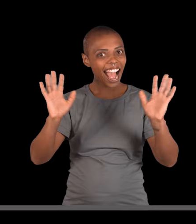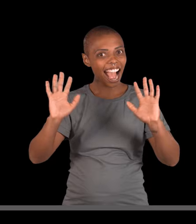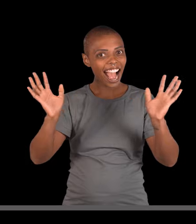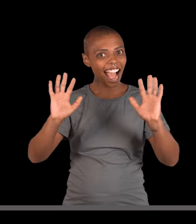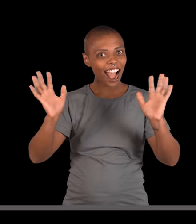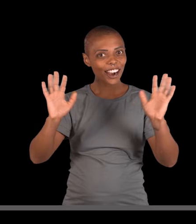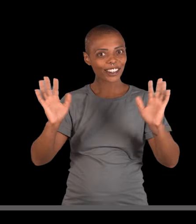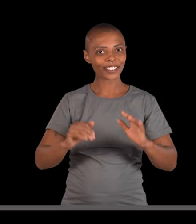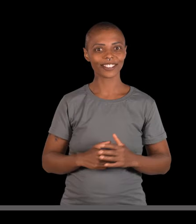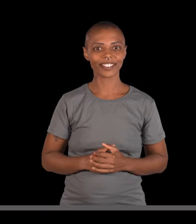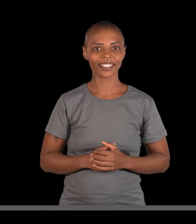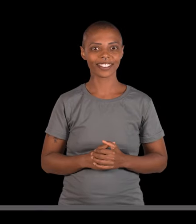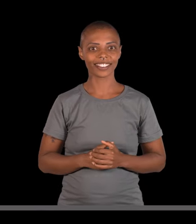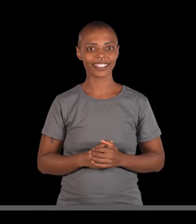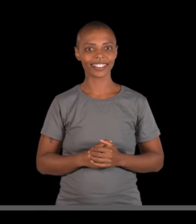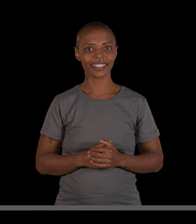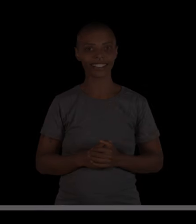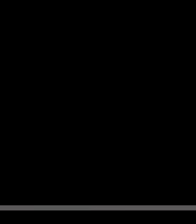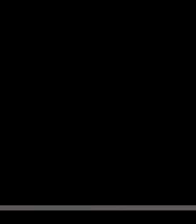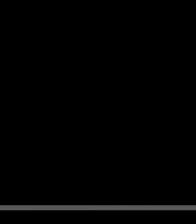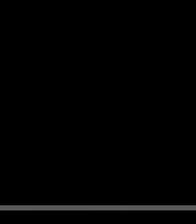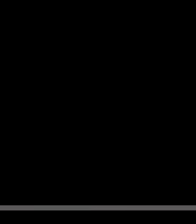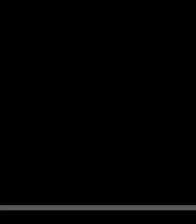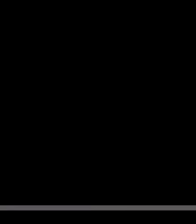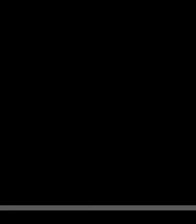um grande abraço, tchau!